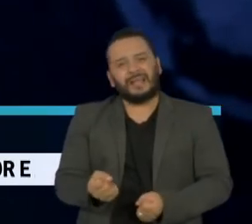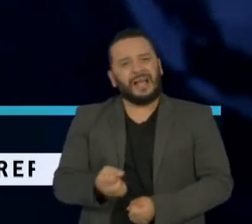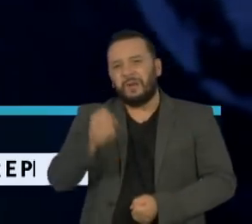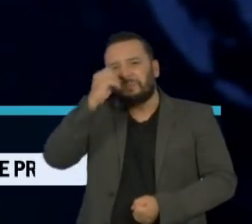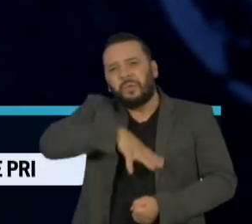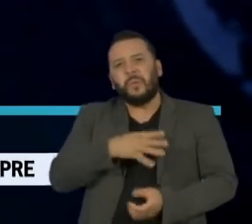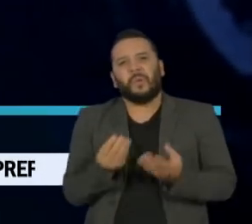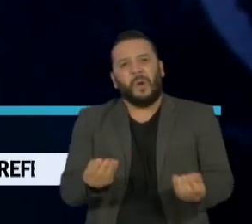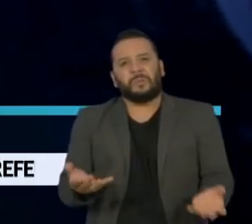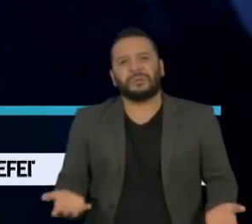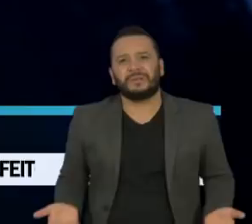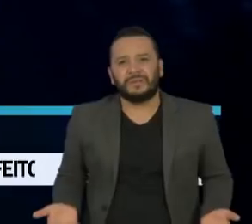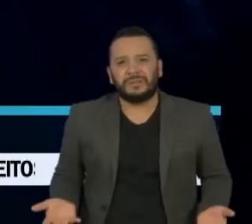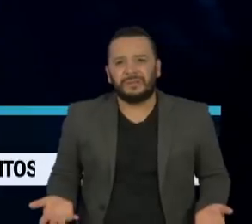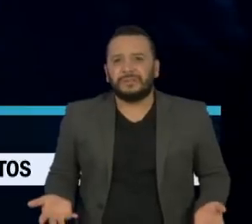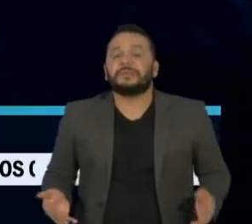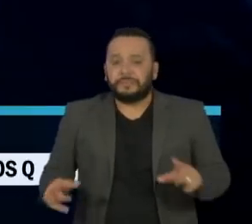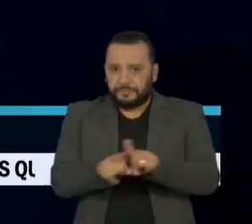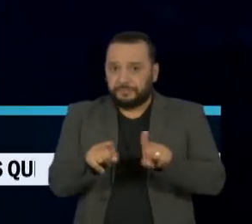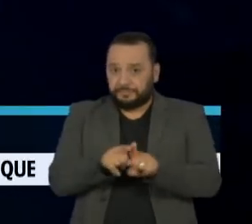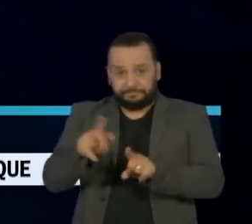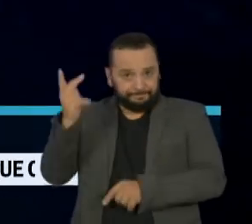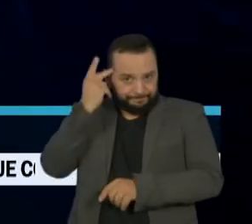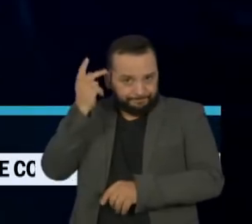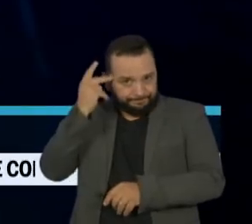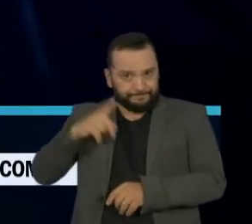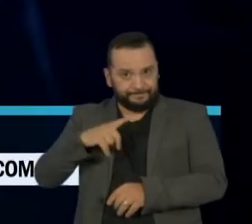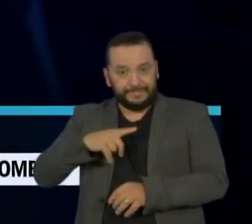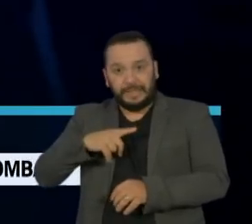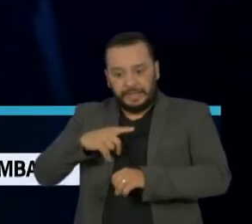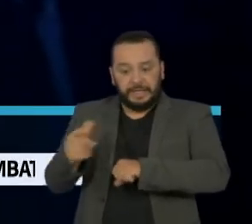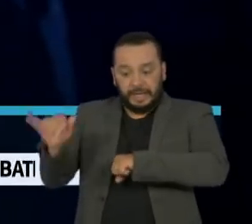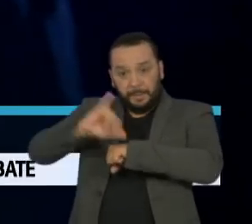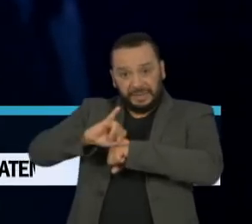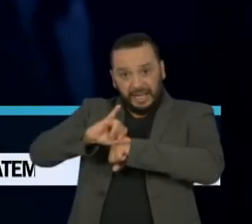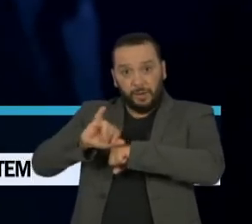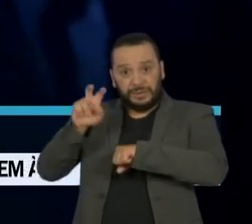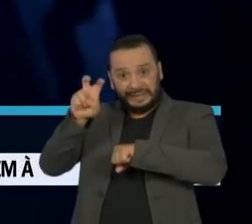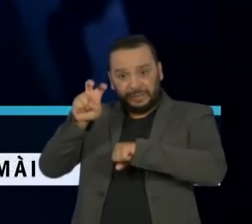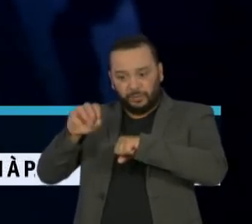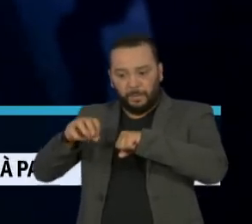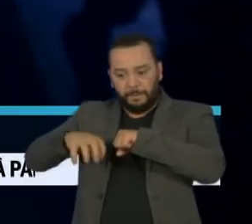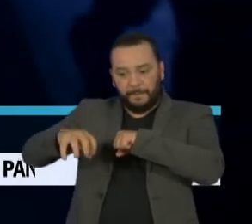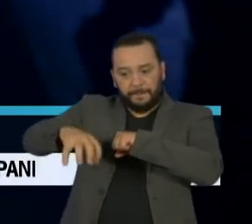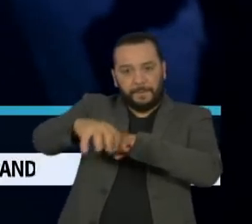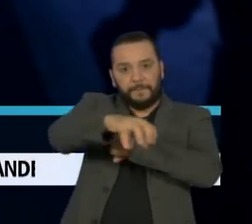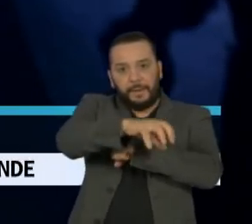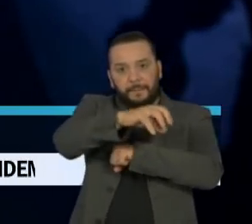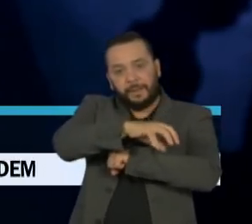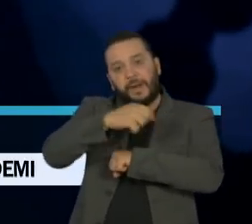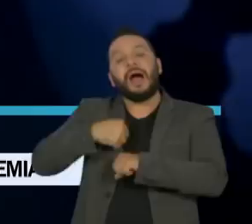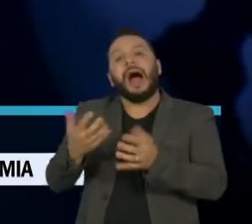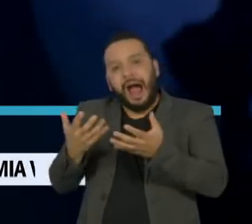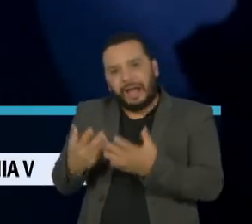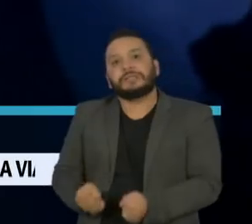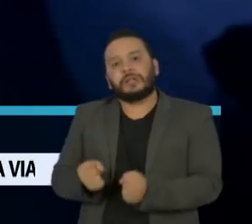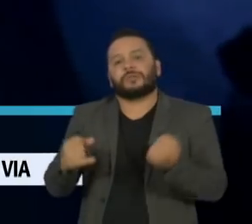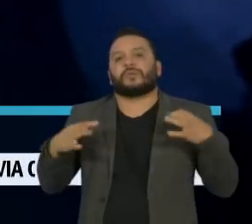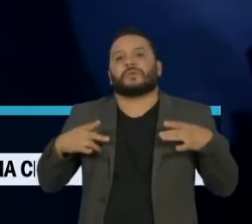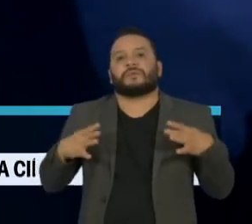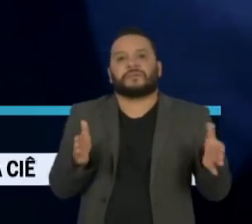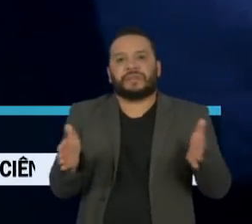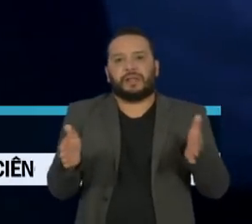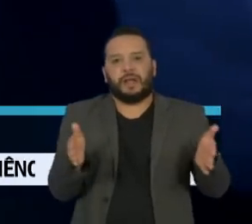Além de São Paulo, apenas outras cinco cidades vizinhas à capital aderiram ao feriadão proposto pela Prefeitura Paulistana.